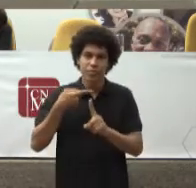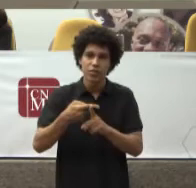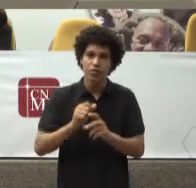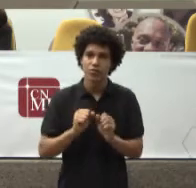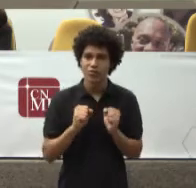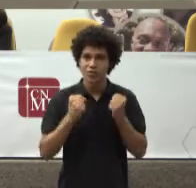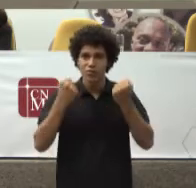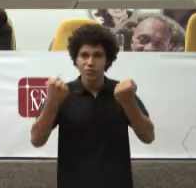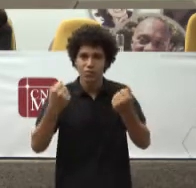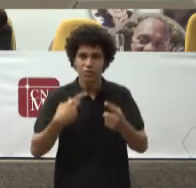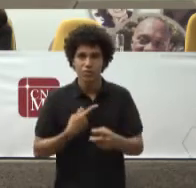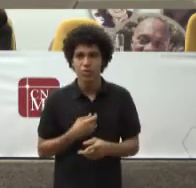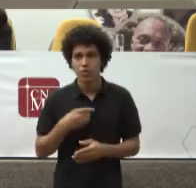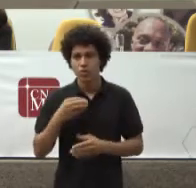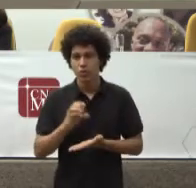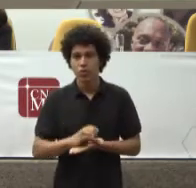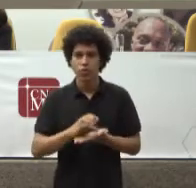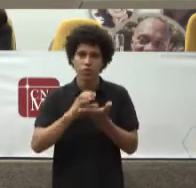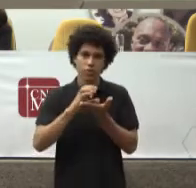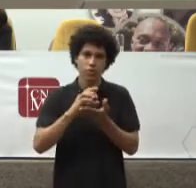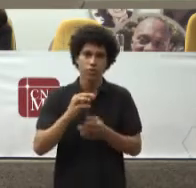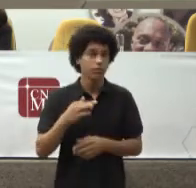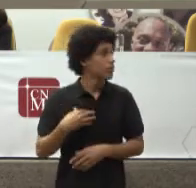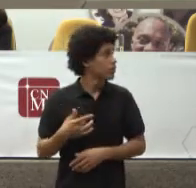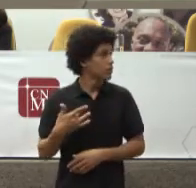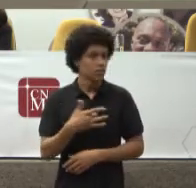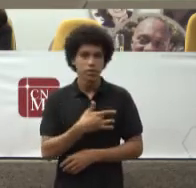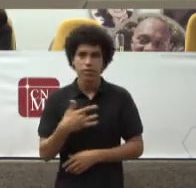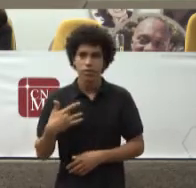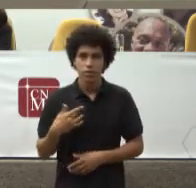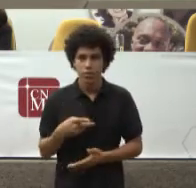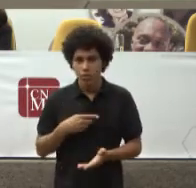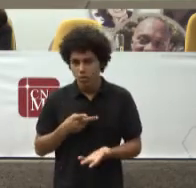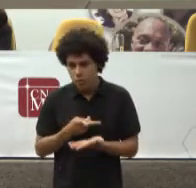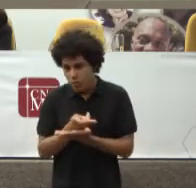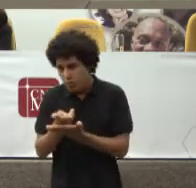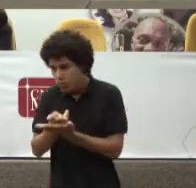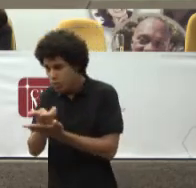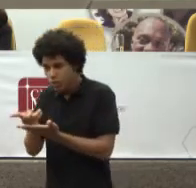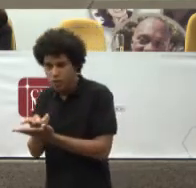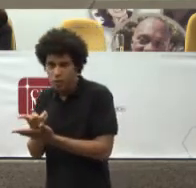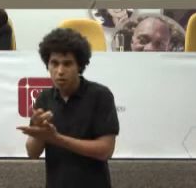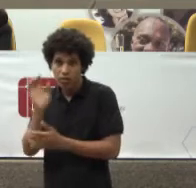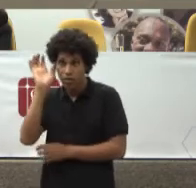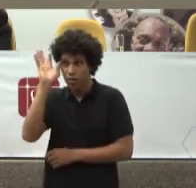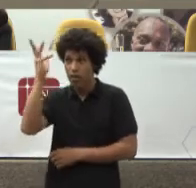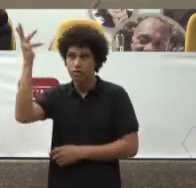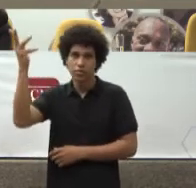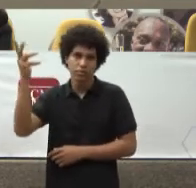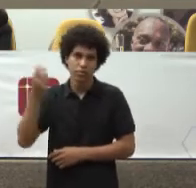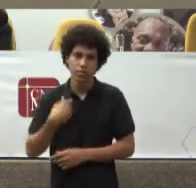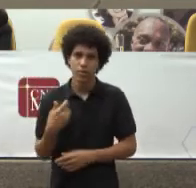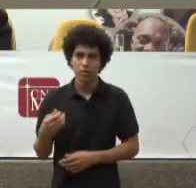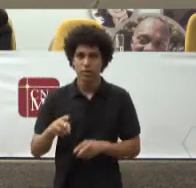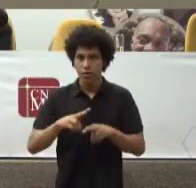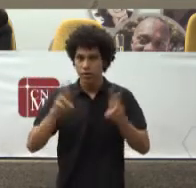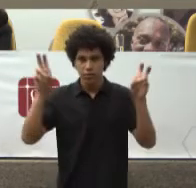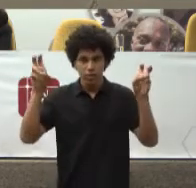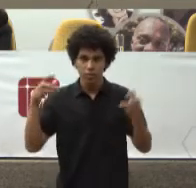comitê Do Fórum da Saúde Tem desenvolvido Na busca De caminhos Para a questão Da judicialização Da saúde